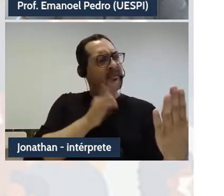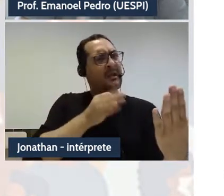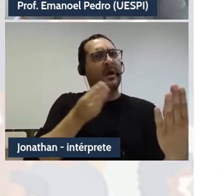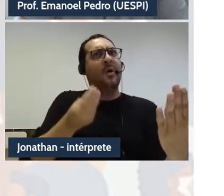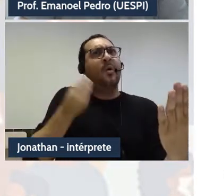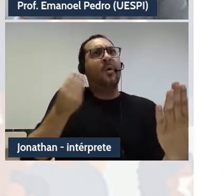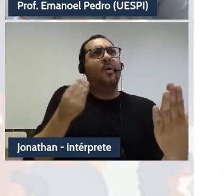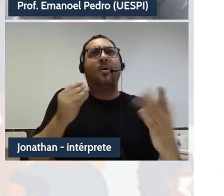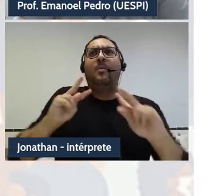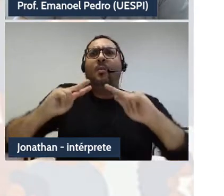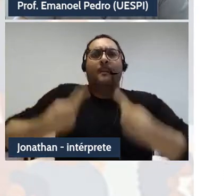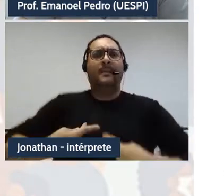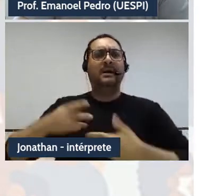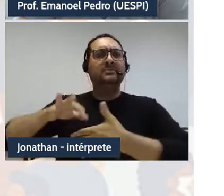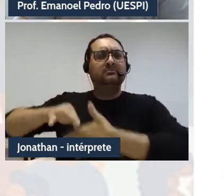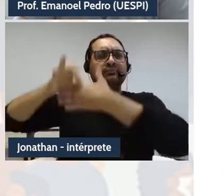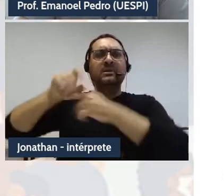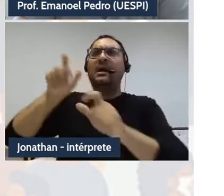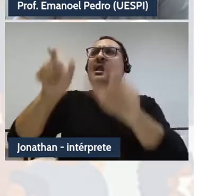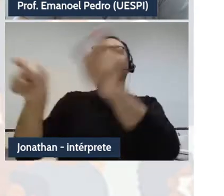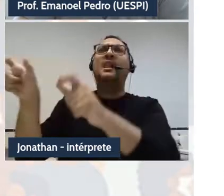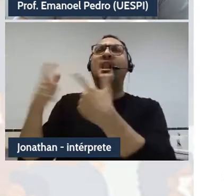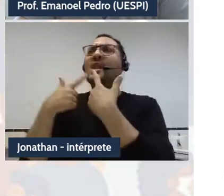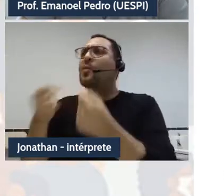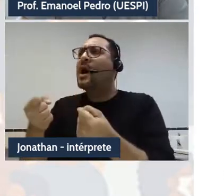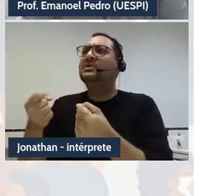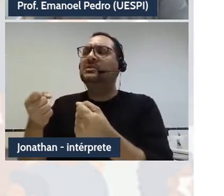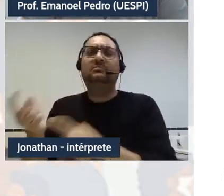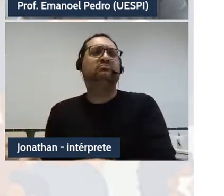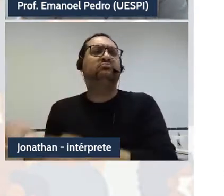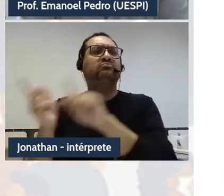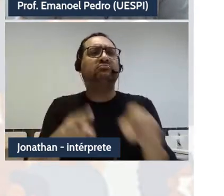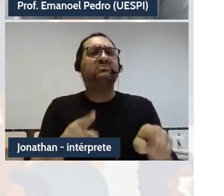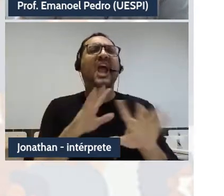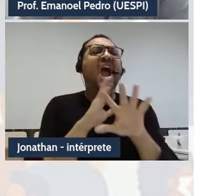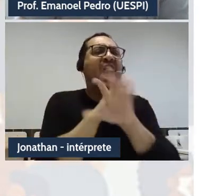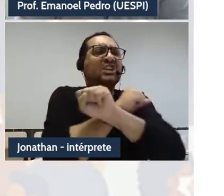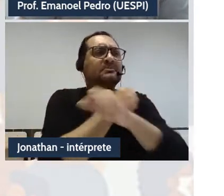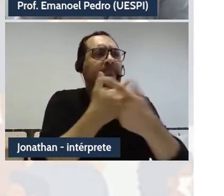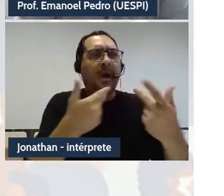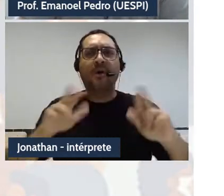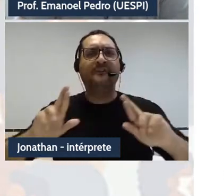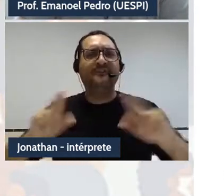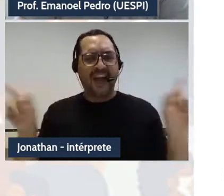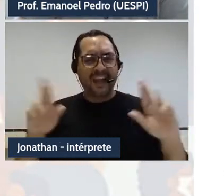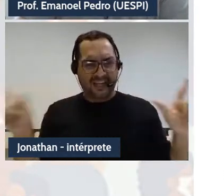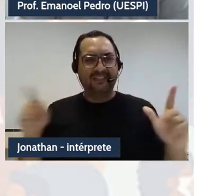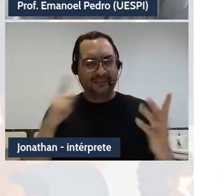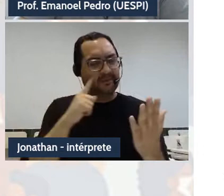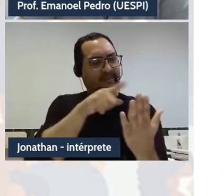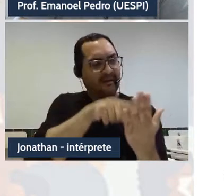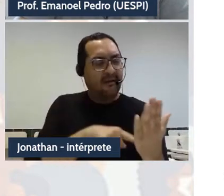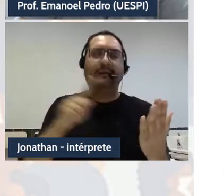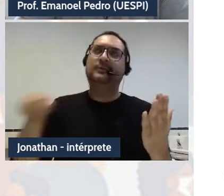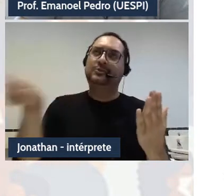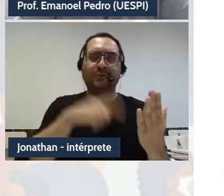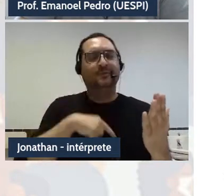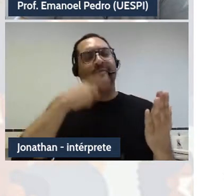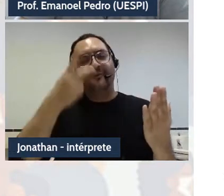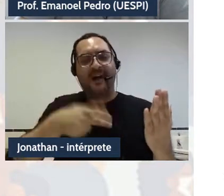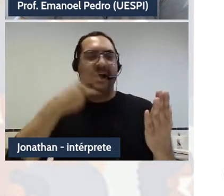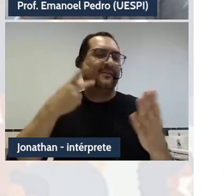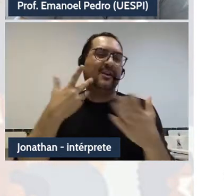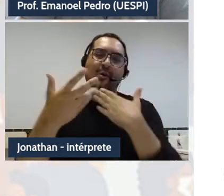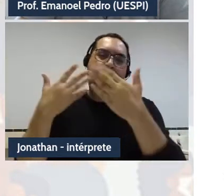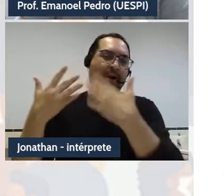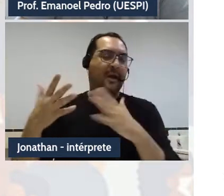humana, em diferença à comunicação animal, motivo, inclusive, pelo qual esse texto é relembrado nos manuais